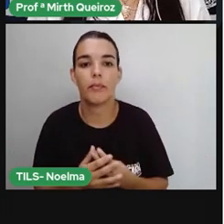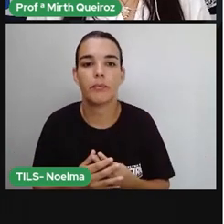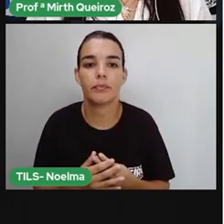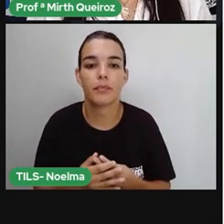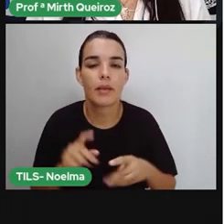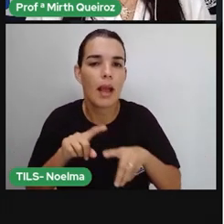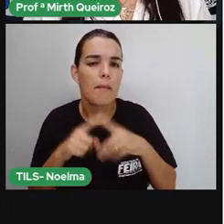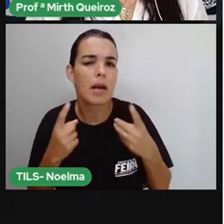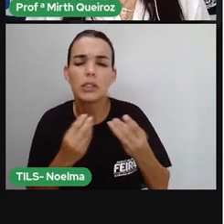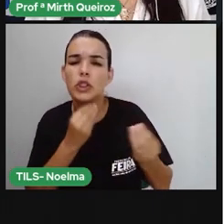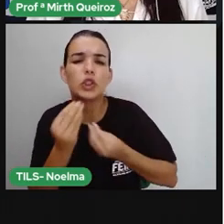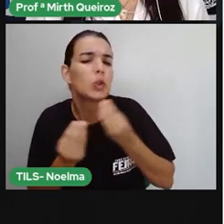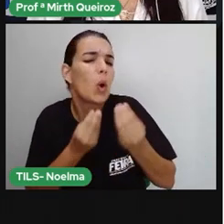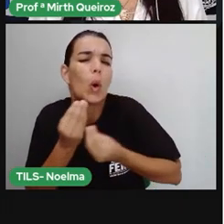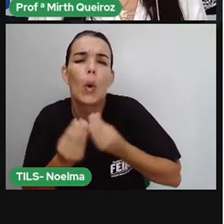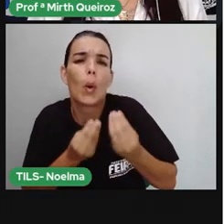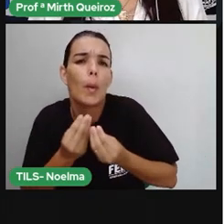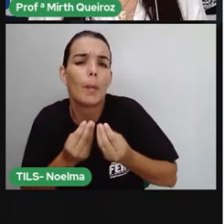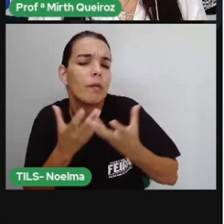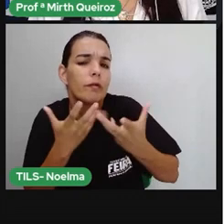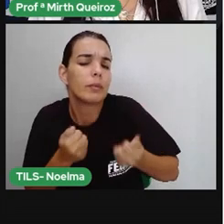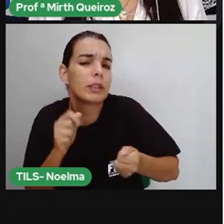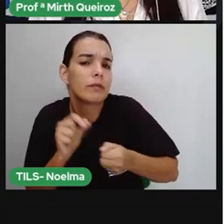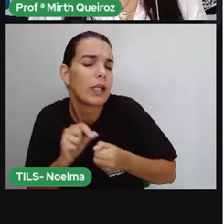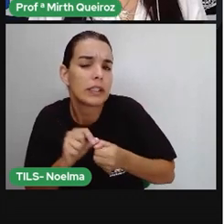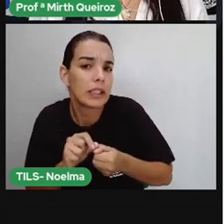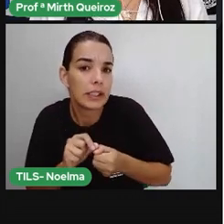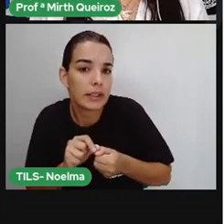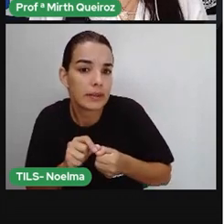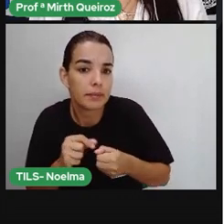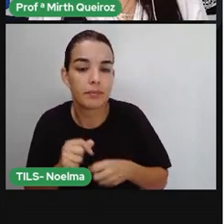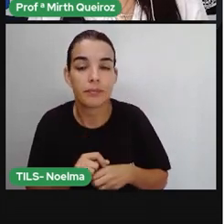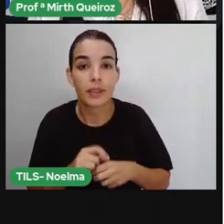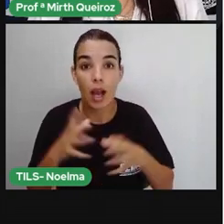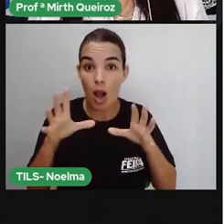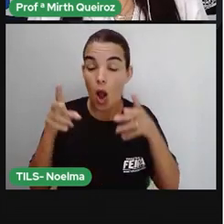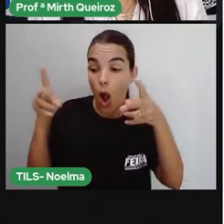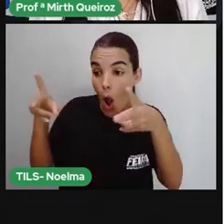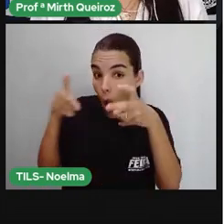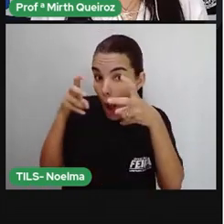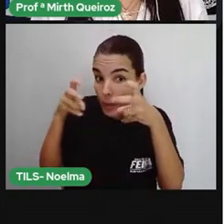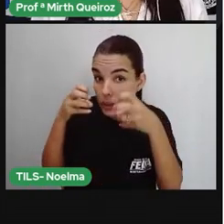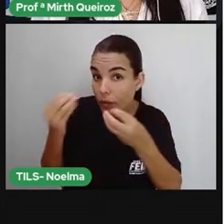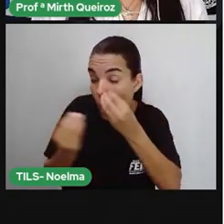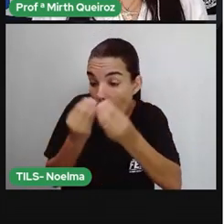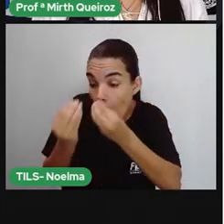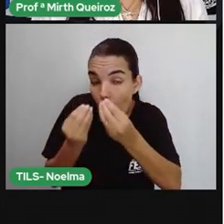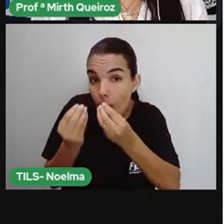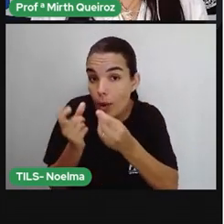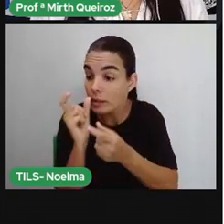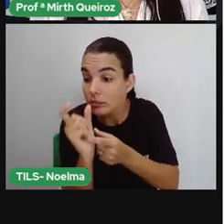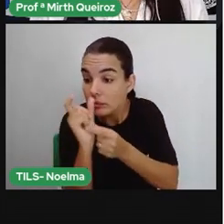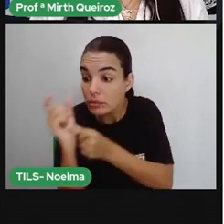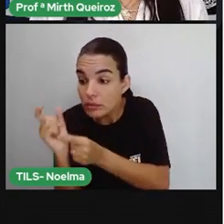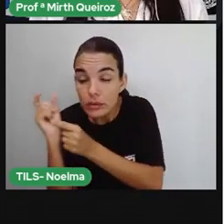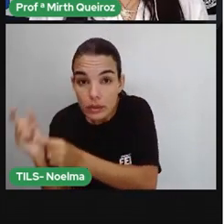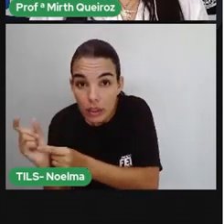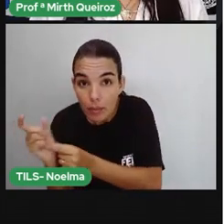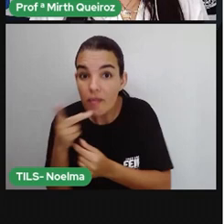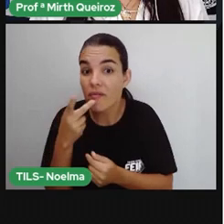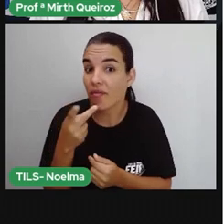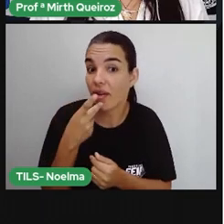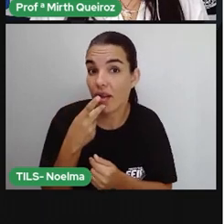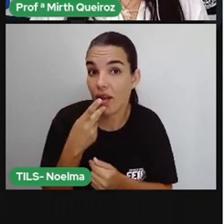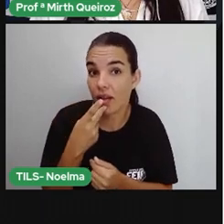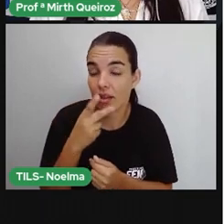Mas de que maneira vamos realizar essa tarefa? Observando o modo como as sílabas são pronunciadas. Aí nós